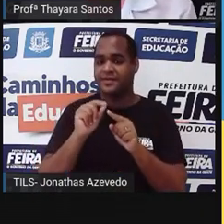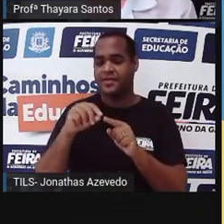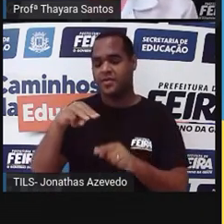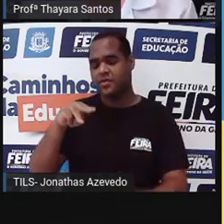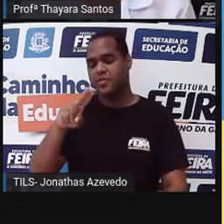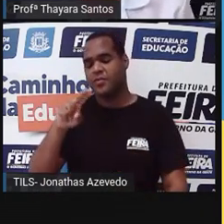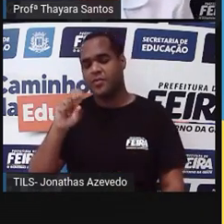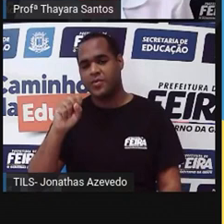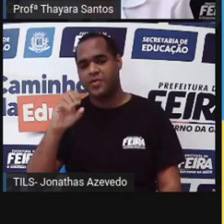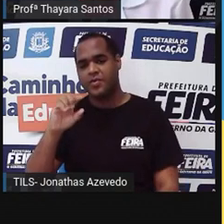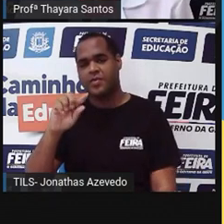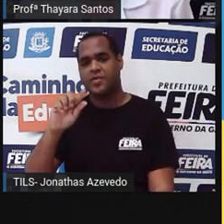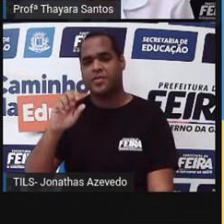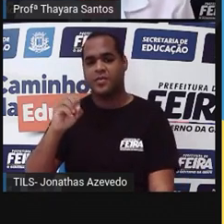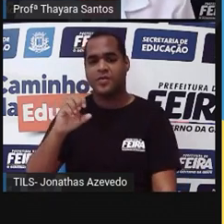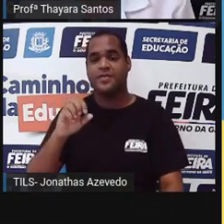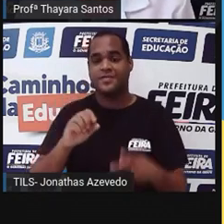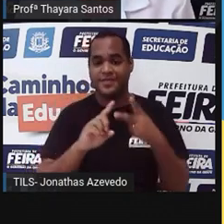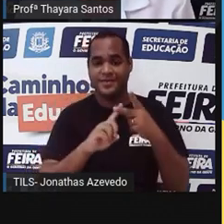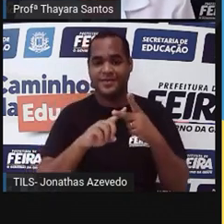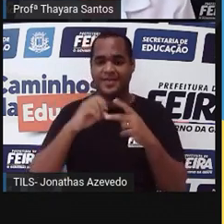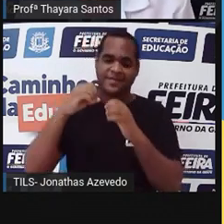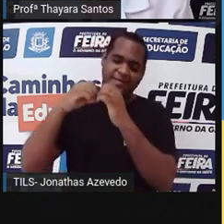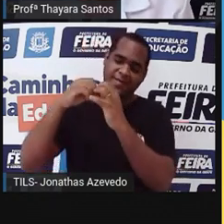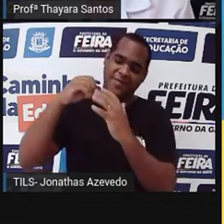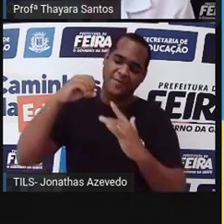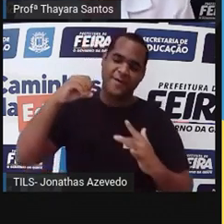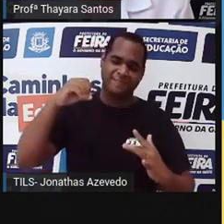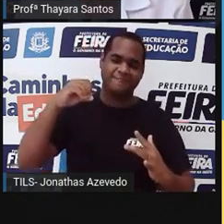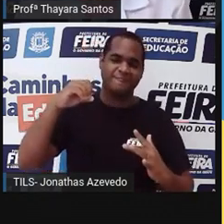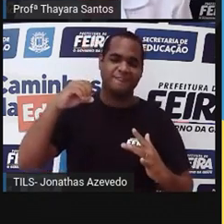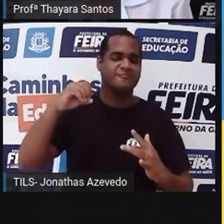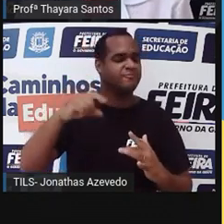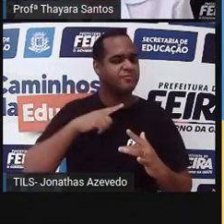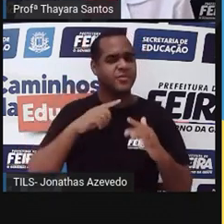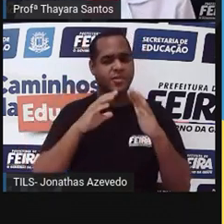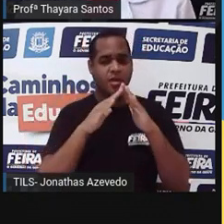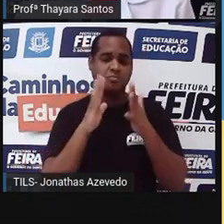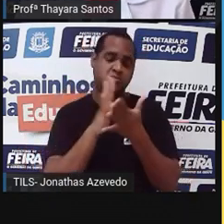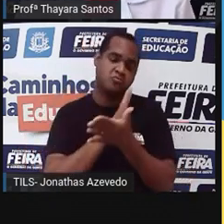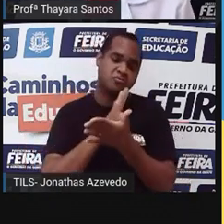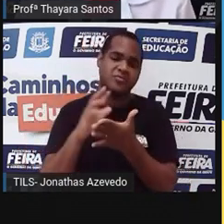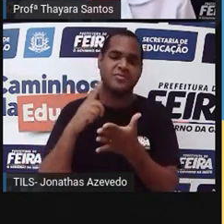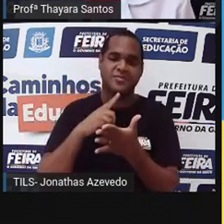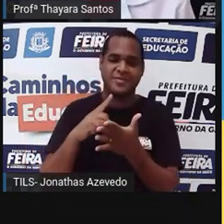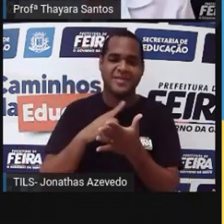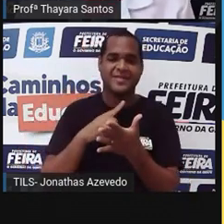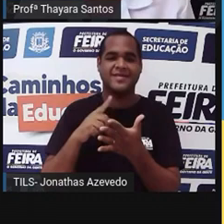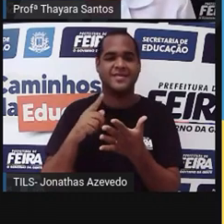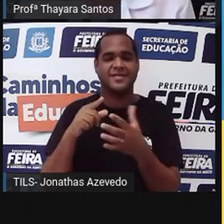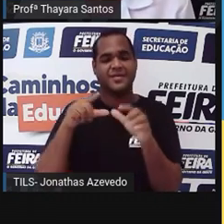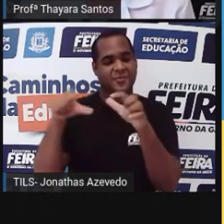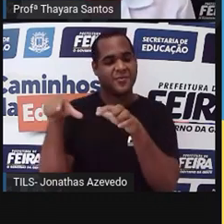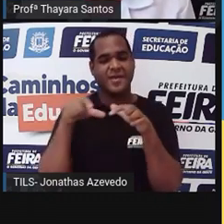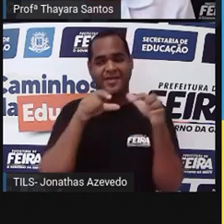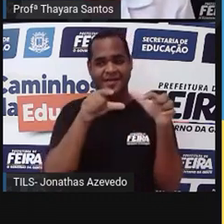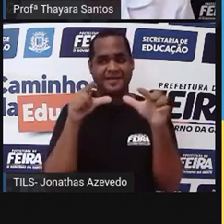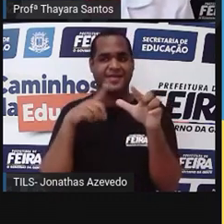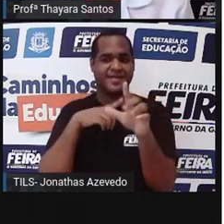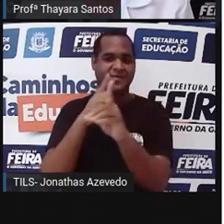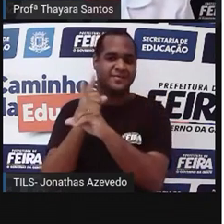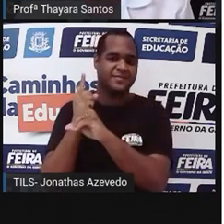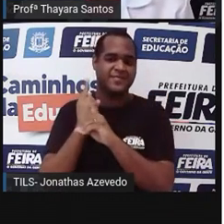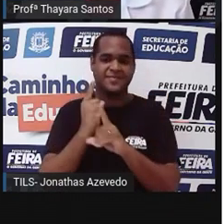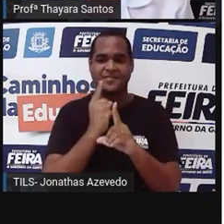musgos e também tem as samambaias, que muitos de vocês, inclusive, devem ter em casa, samambaias. Acho as samambaias têm em quase todos os lugares.